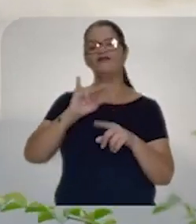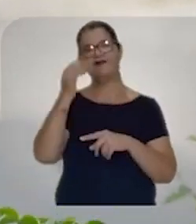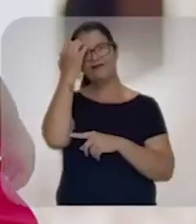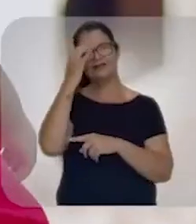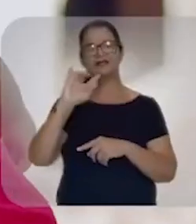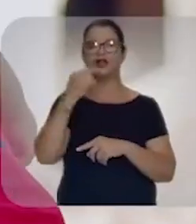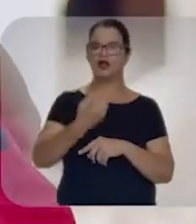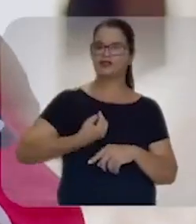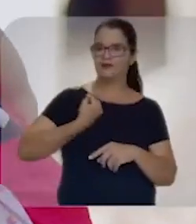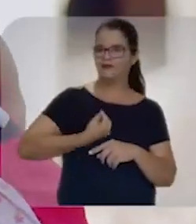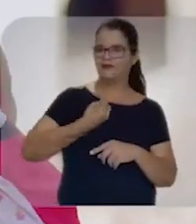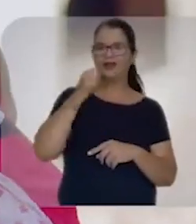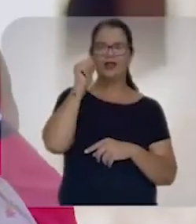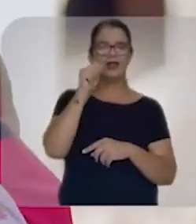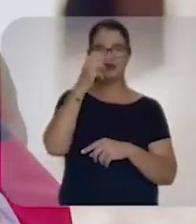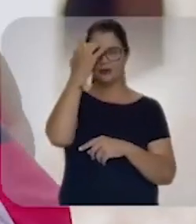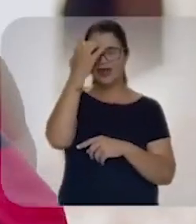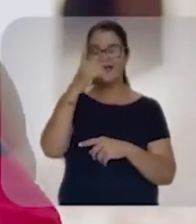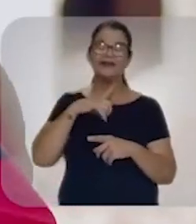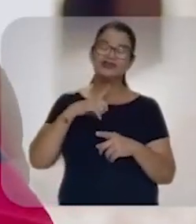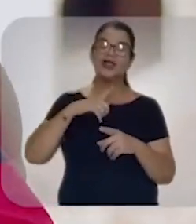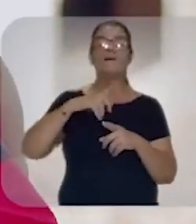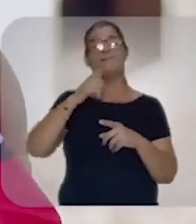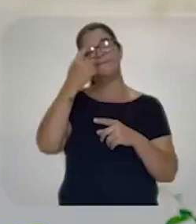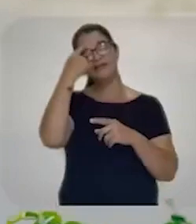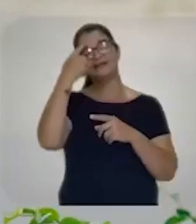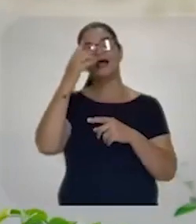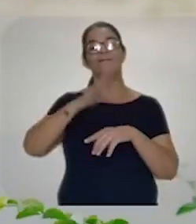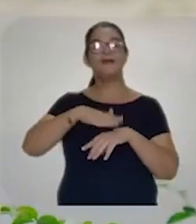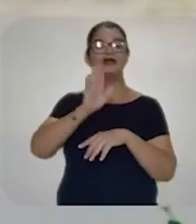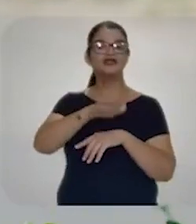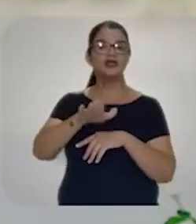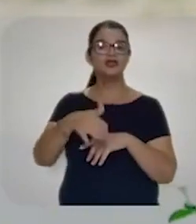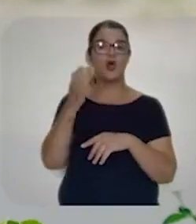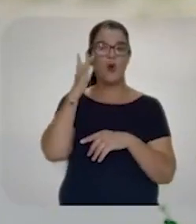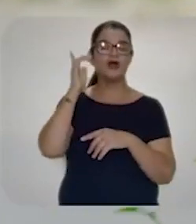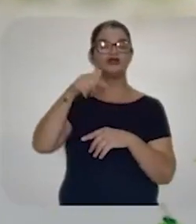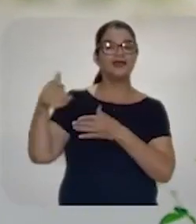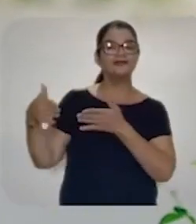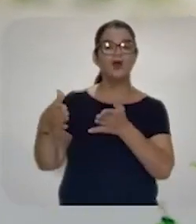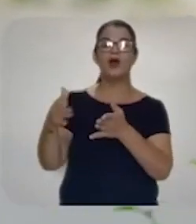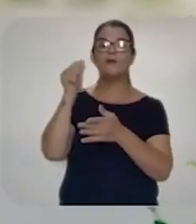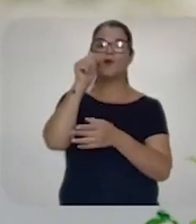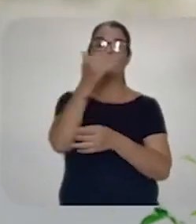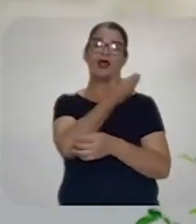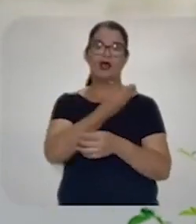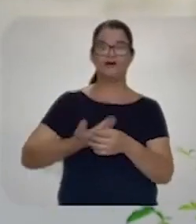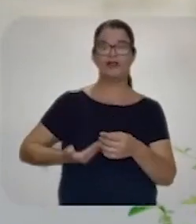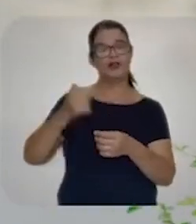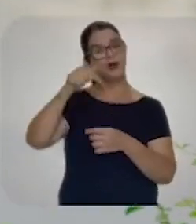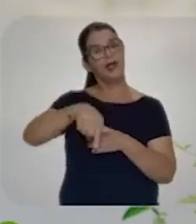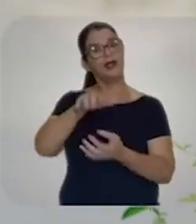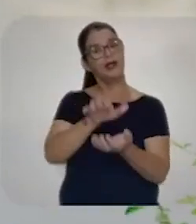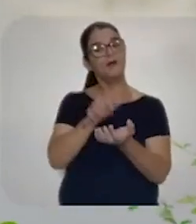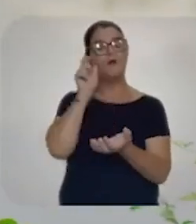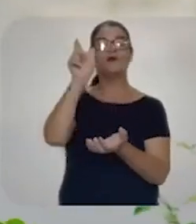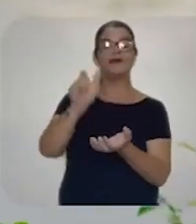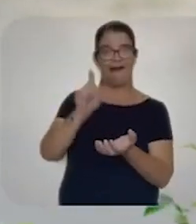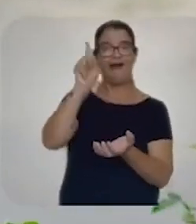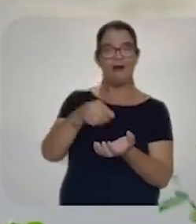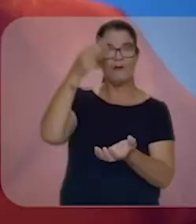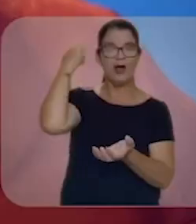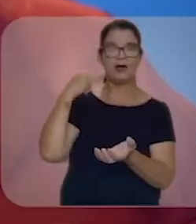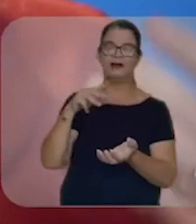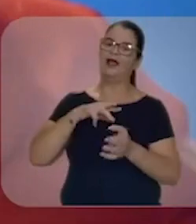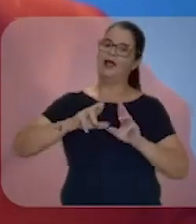mulheres, né? Ela pode pensar mais nas crianças. Eu acho que o caminho é esse, ter uma mulher como governadora aqui em Pernambuco, e essa mulher é